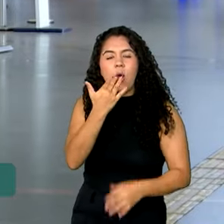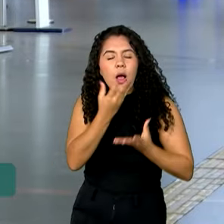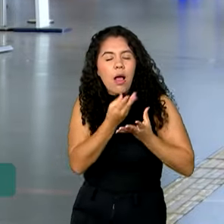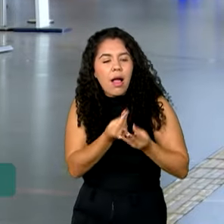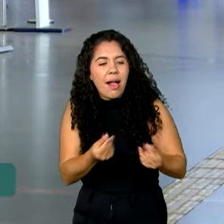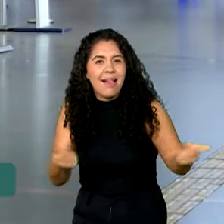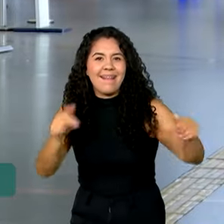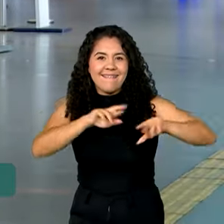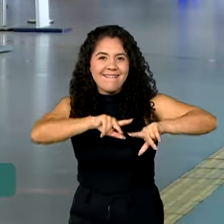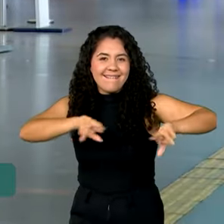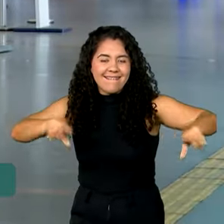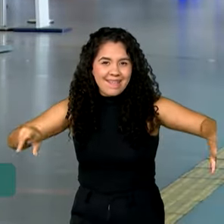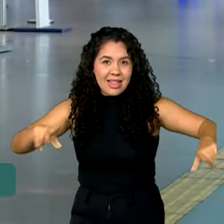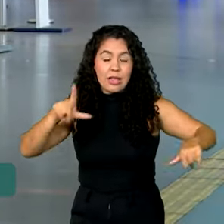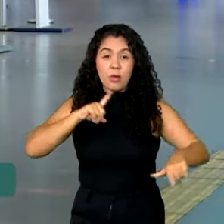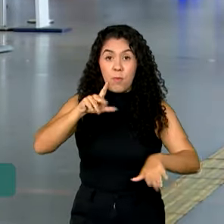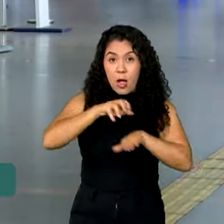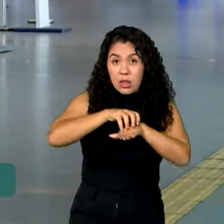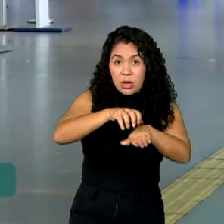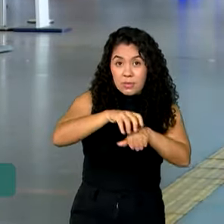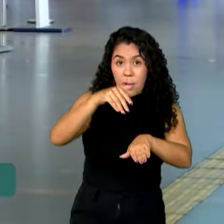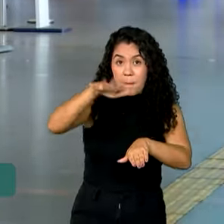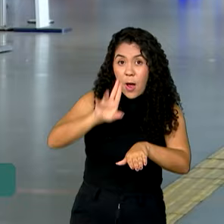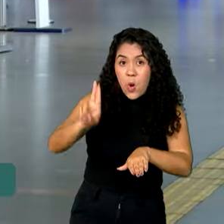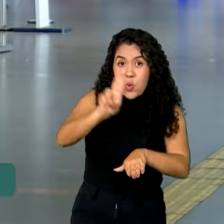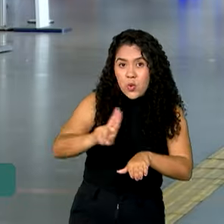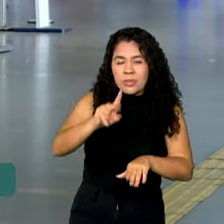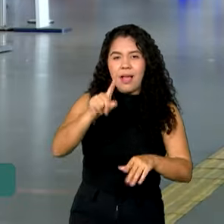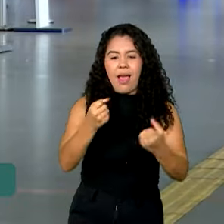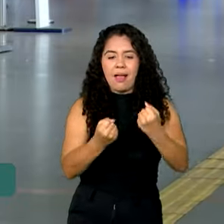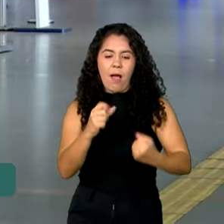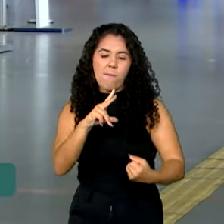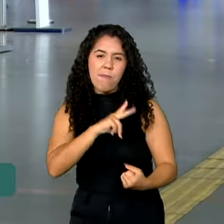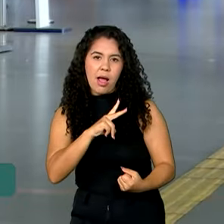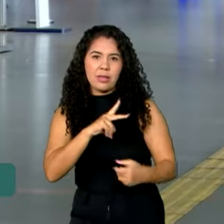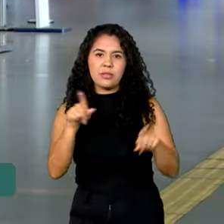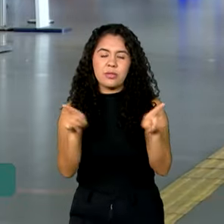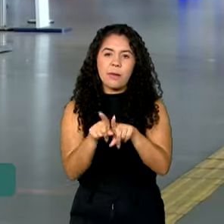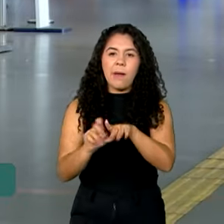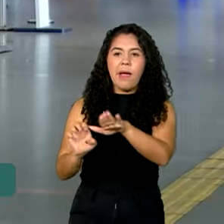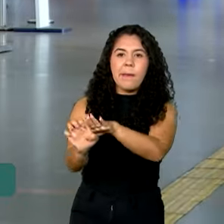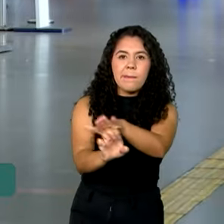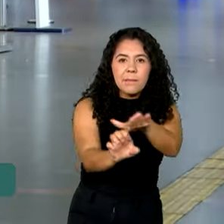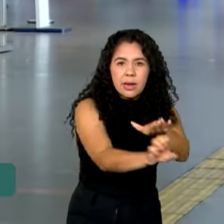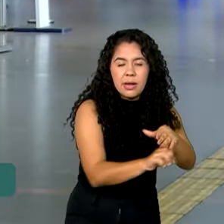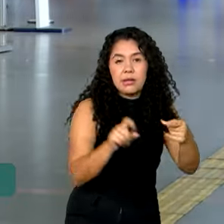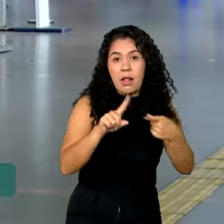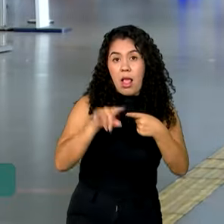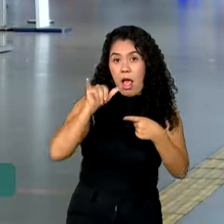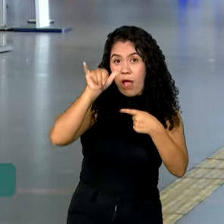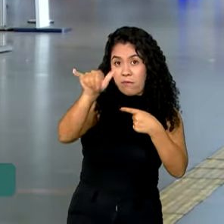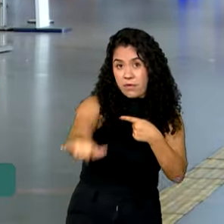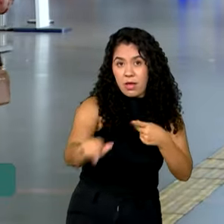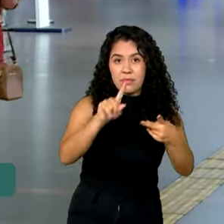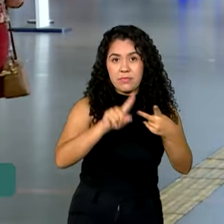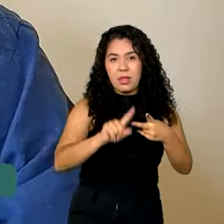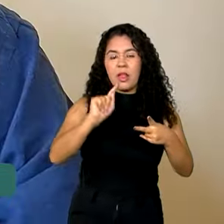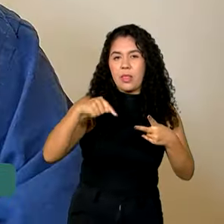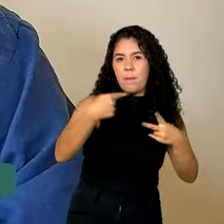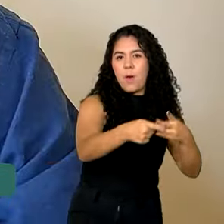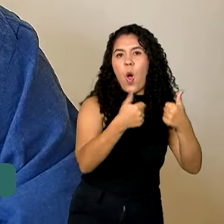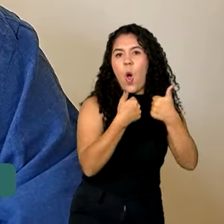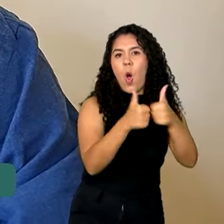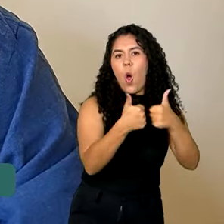O meio de transporte mais utilizado foi o carro particular e de empresa, seguido do avião e do ônibus.